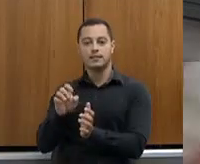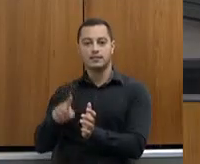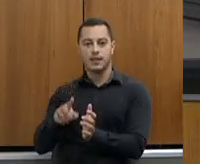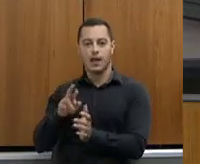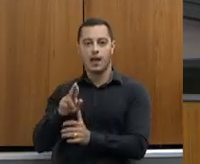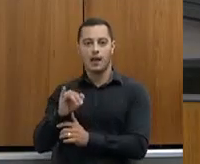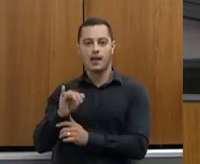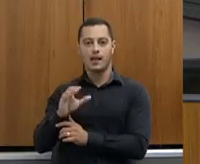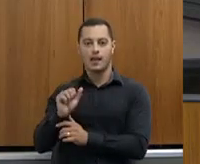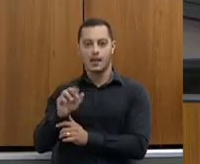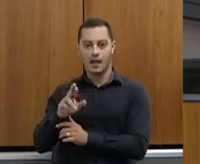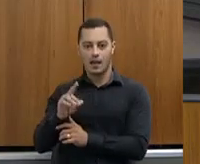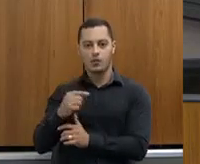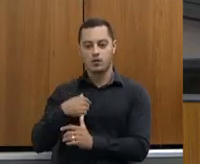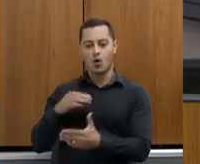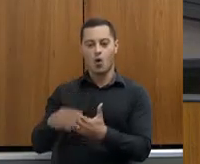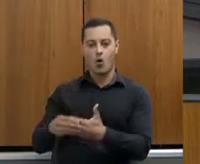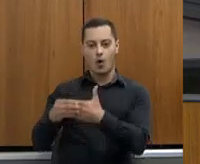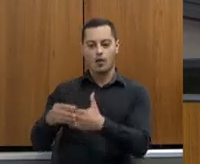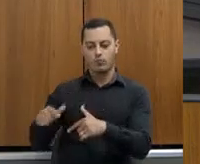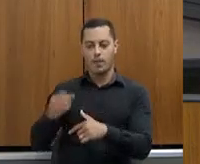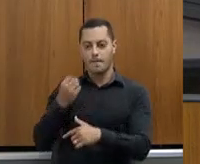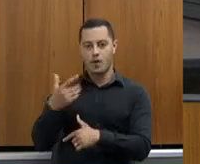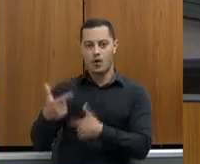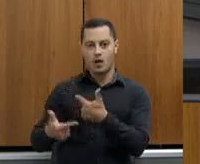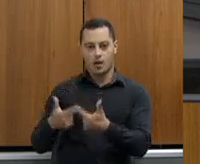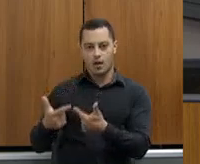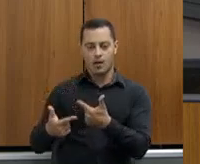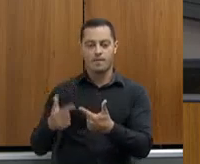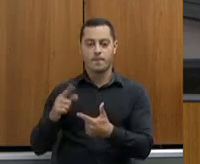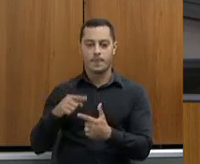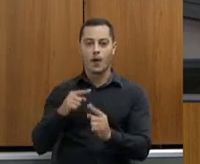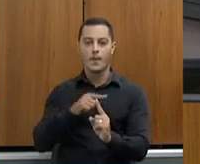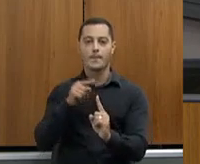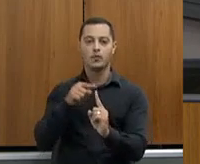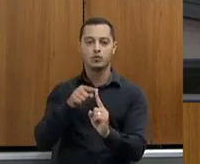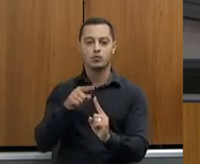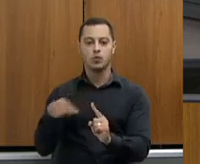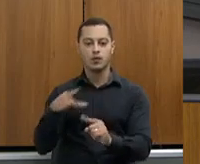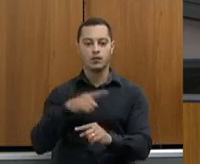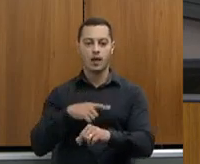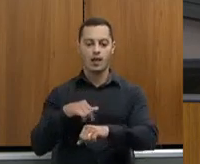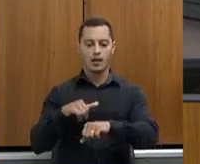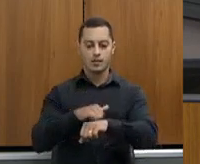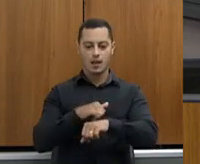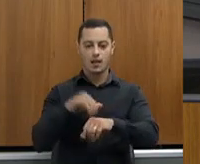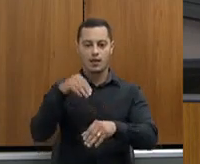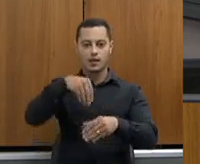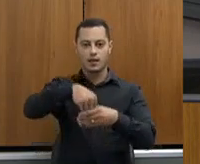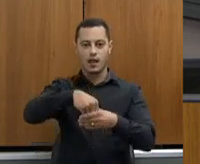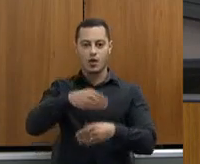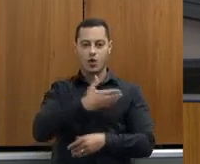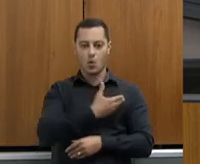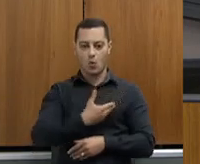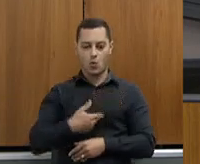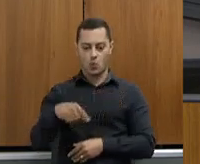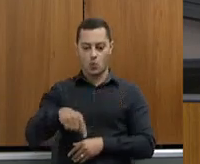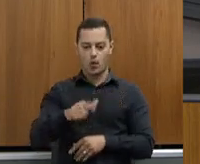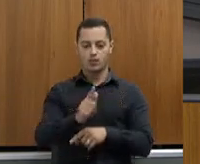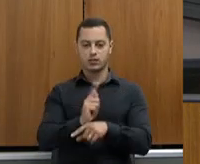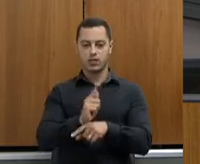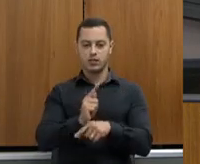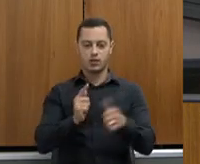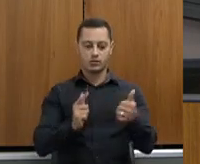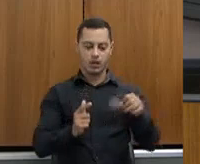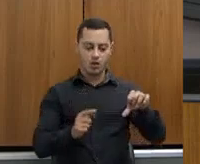eu, inclusive, cumprimentei pelo trabalho. Foi motivo de a gente ter isso como um projeto estratégico no governo, nessa gestão 19 a 22.